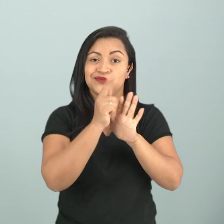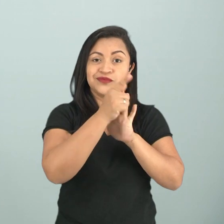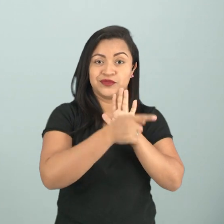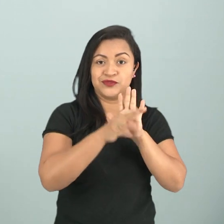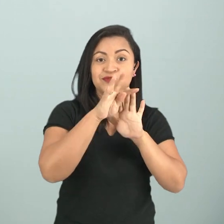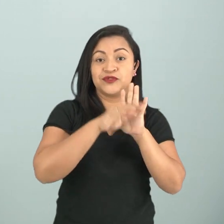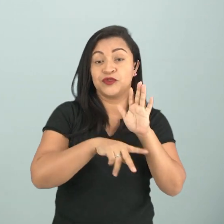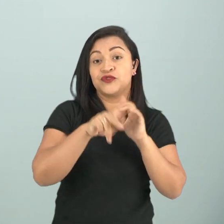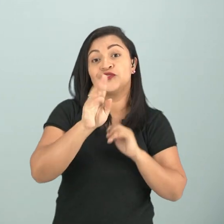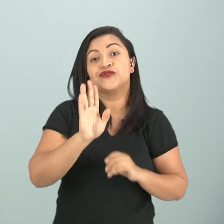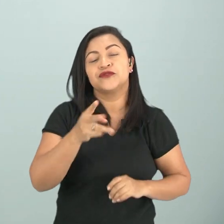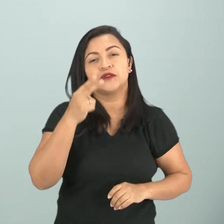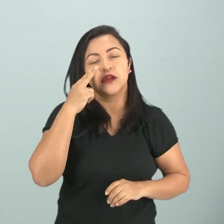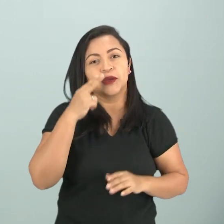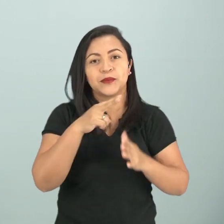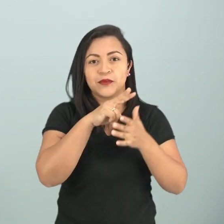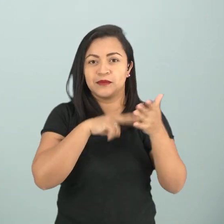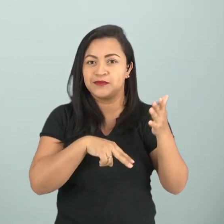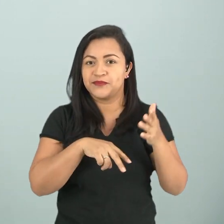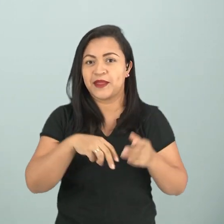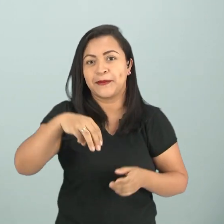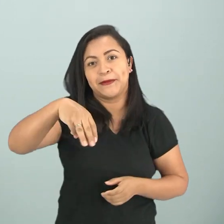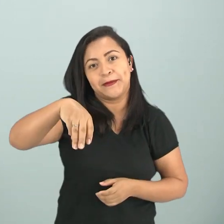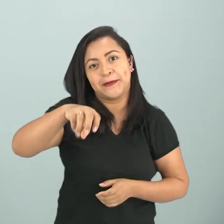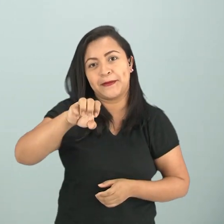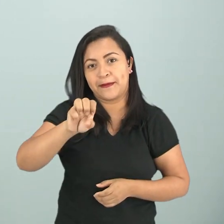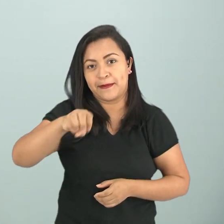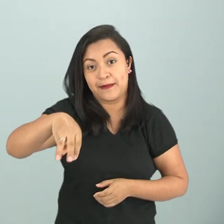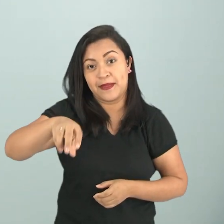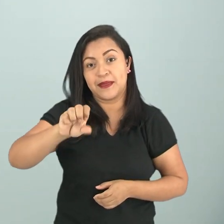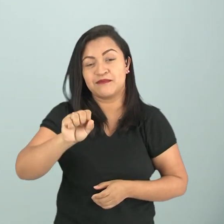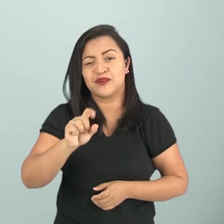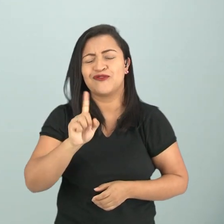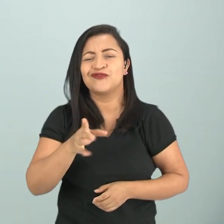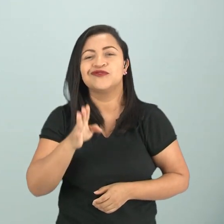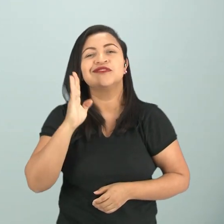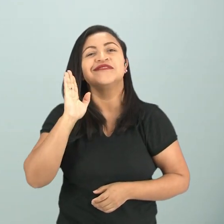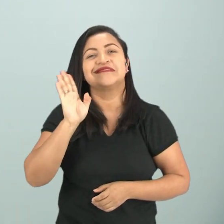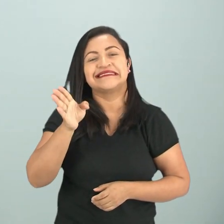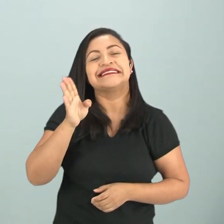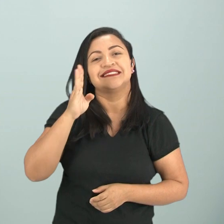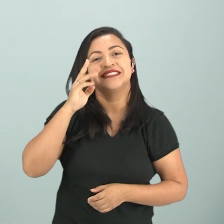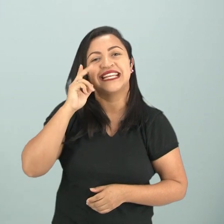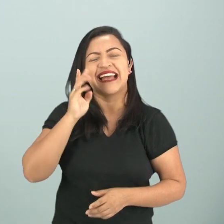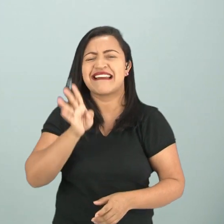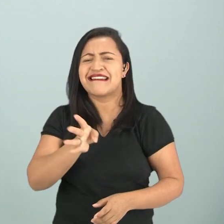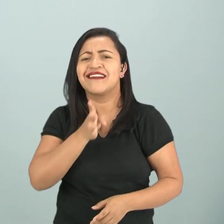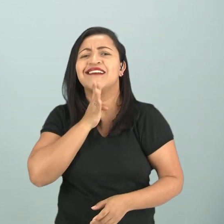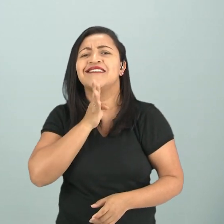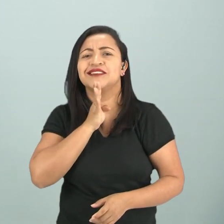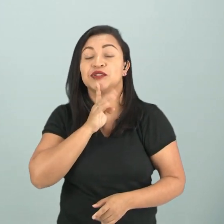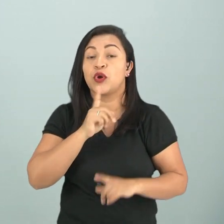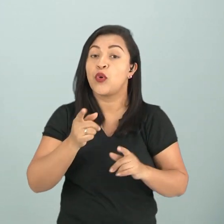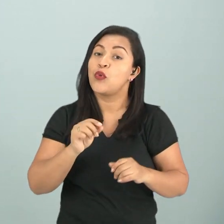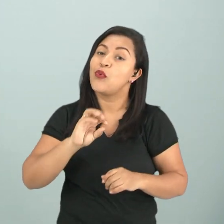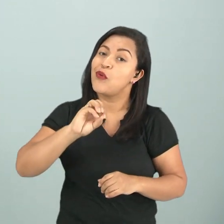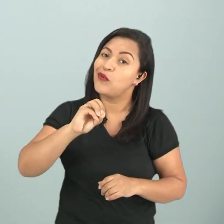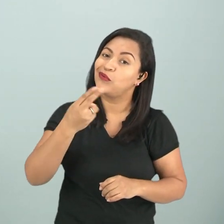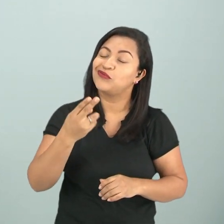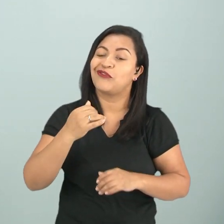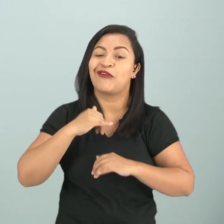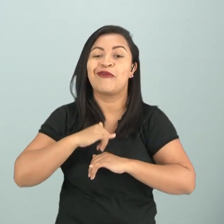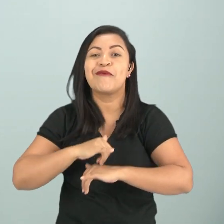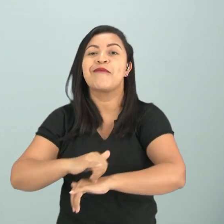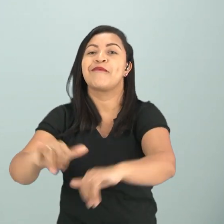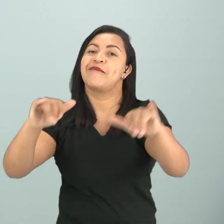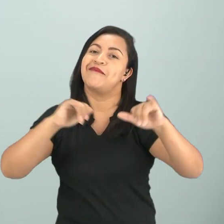que você acabou de ler é chamado de meme. Você provavelmente reconheceu e ou já compartilhou um nas